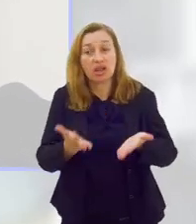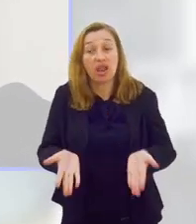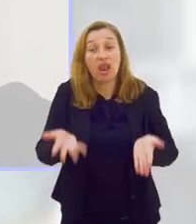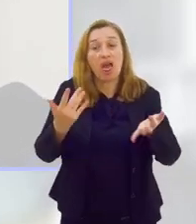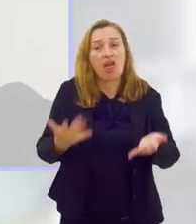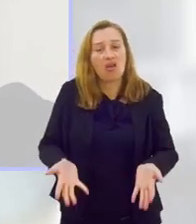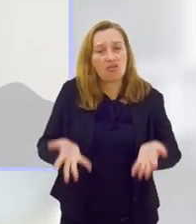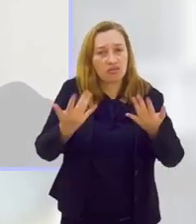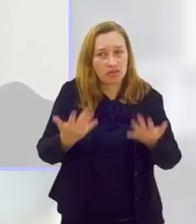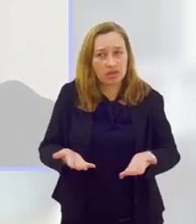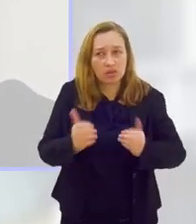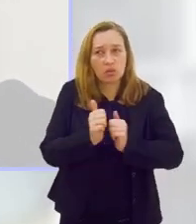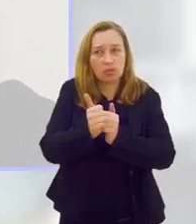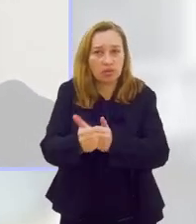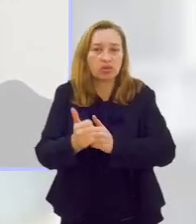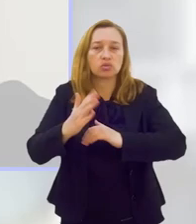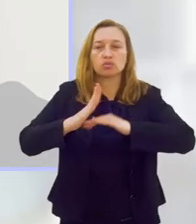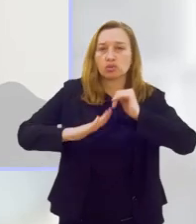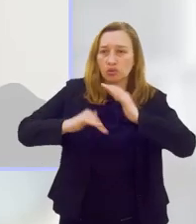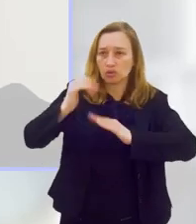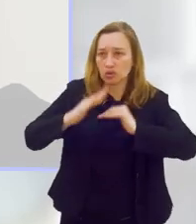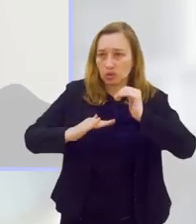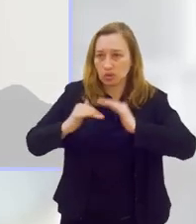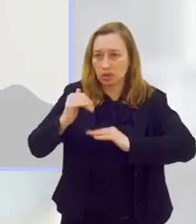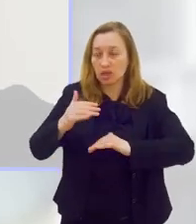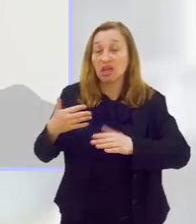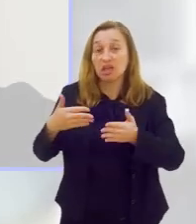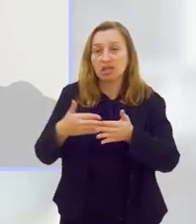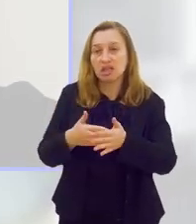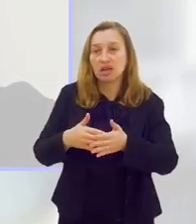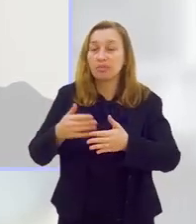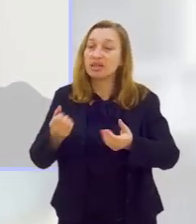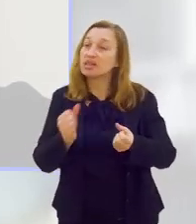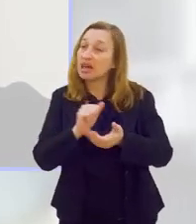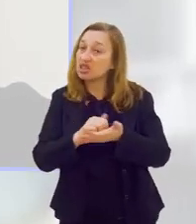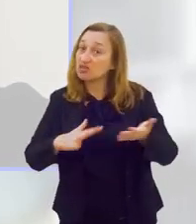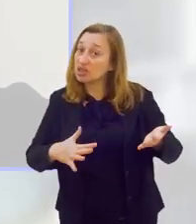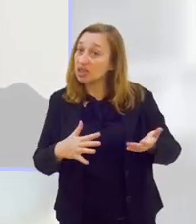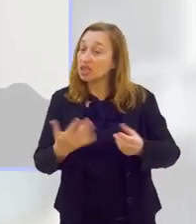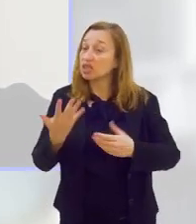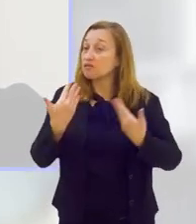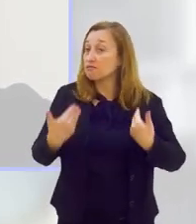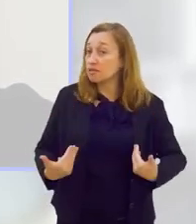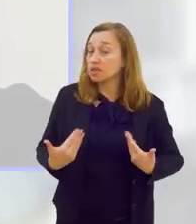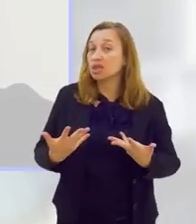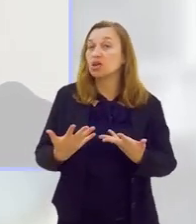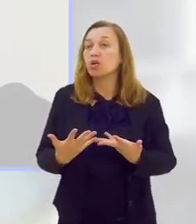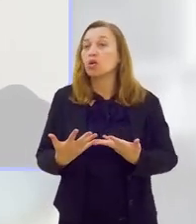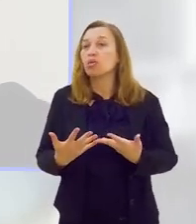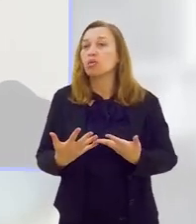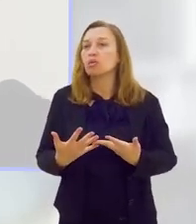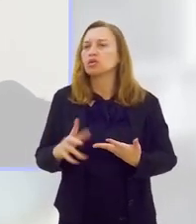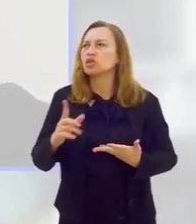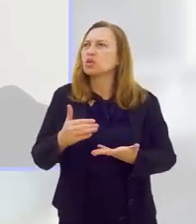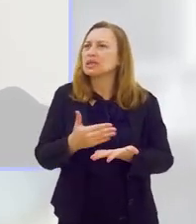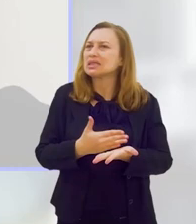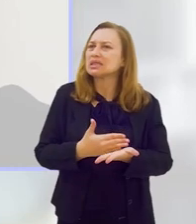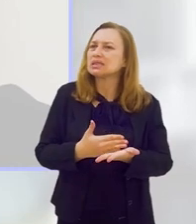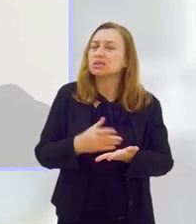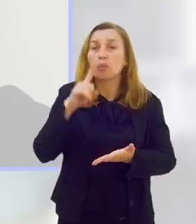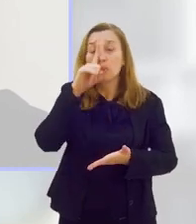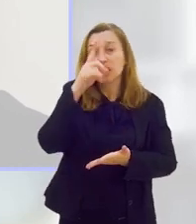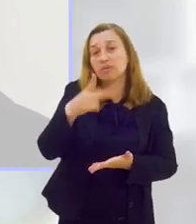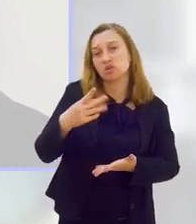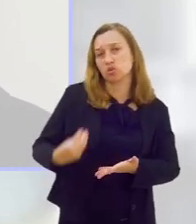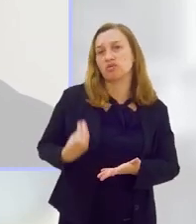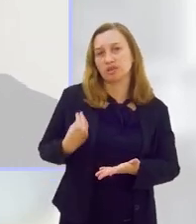acompanhamento profissional, até mesmo para essa atividade física não começar a ser um risco para a sua saúde.